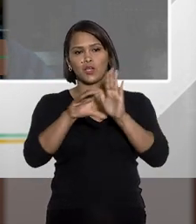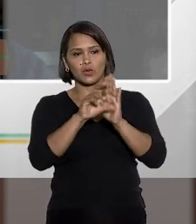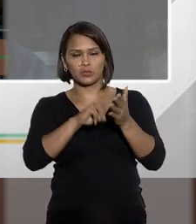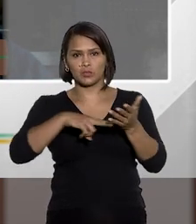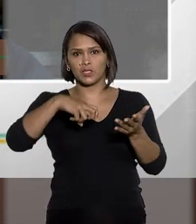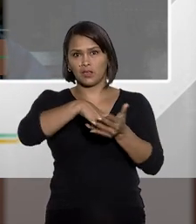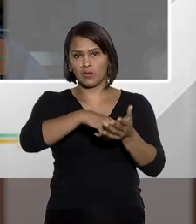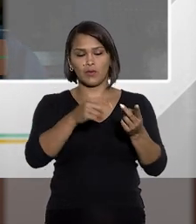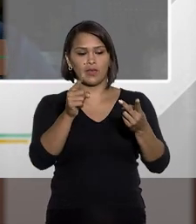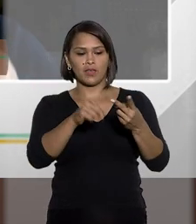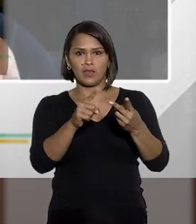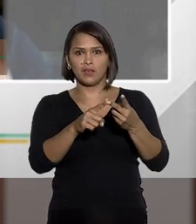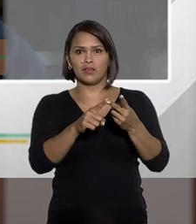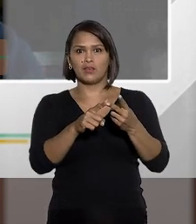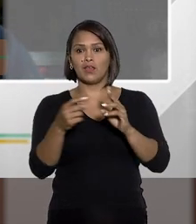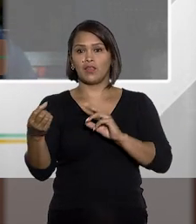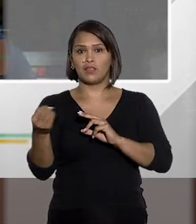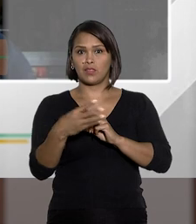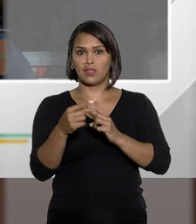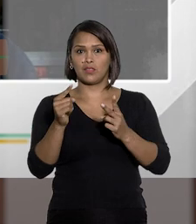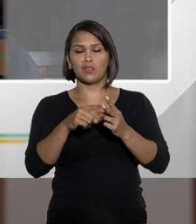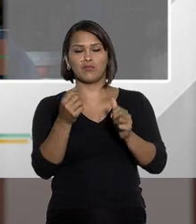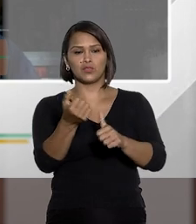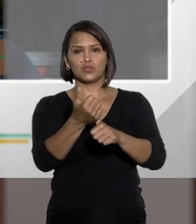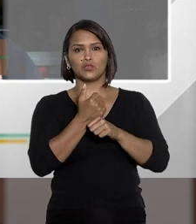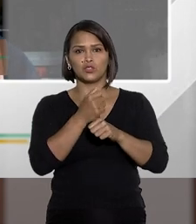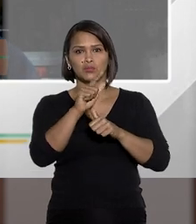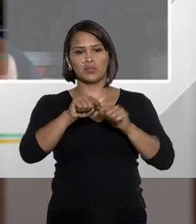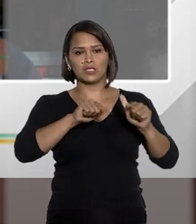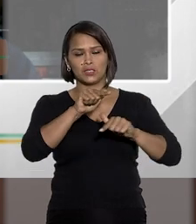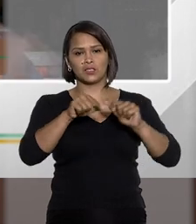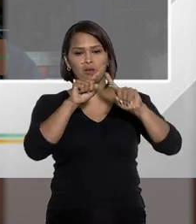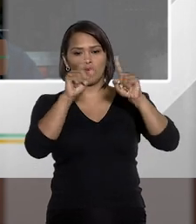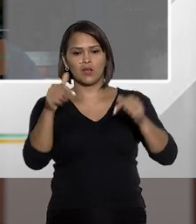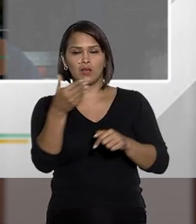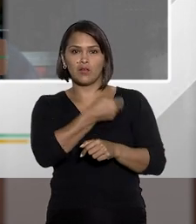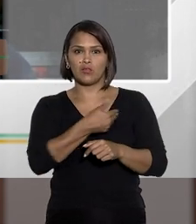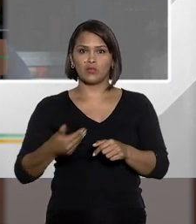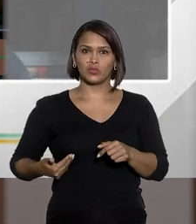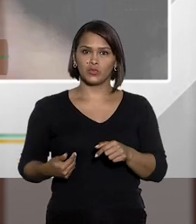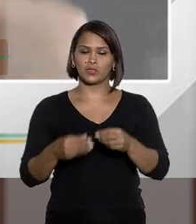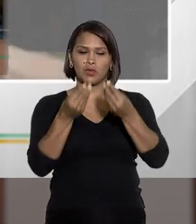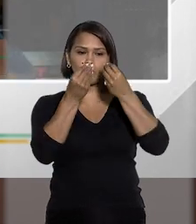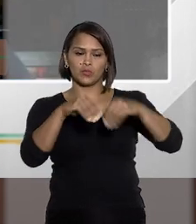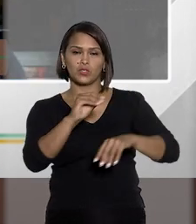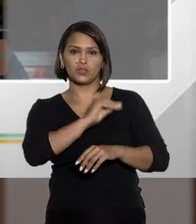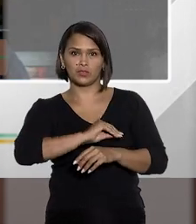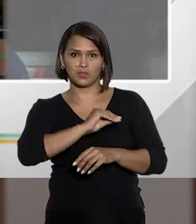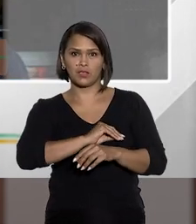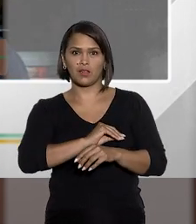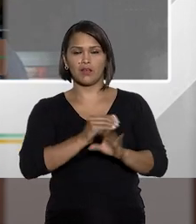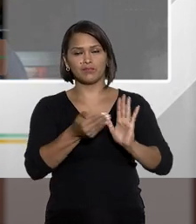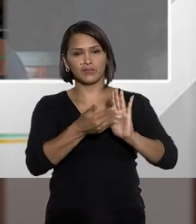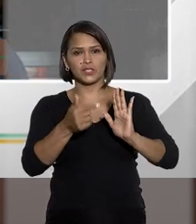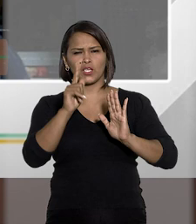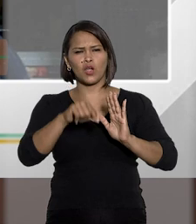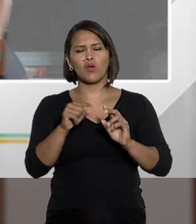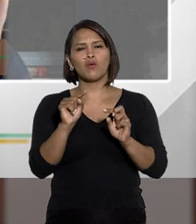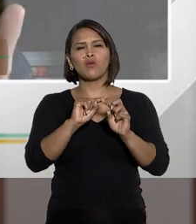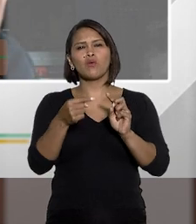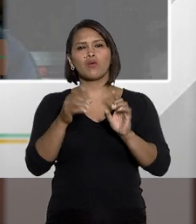já está no código penal, e aí a lei nova, suspensão do exercício de cargo, emprego ou função com prejuízo dos vencimentos.